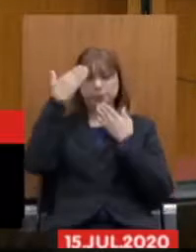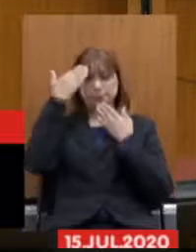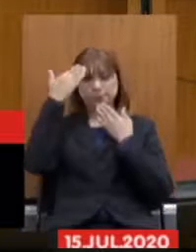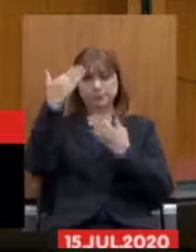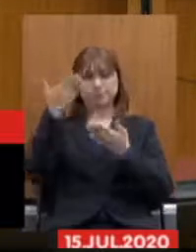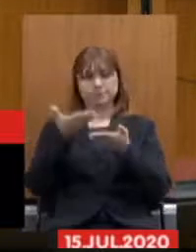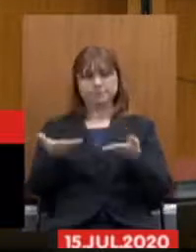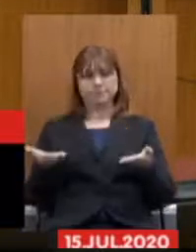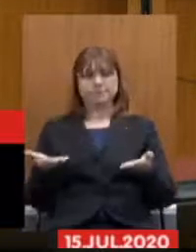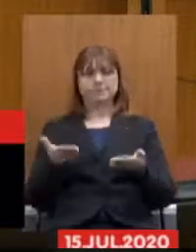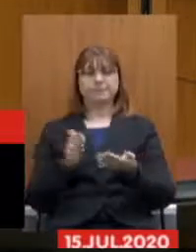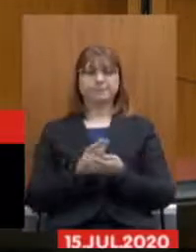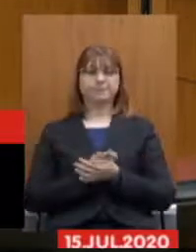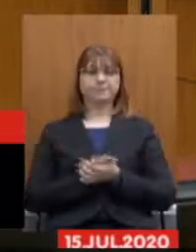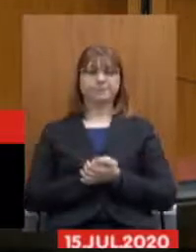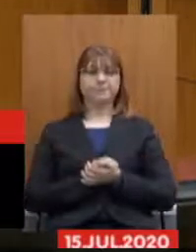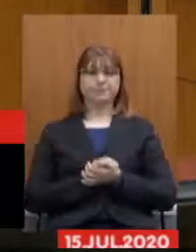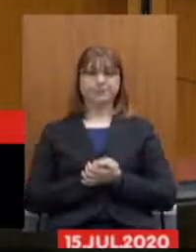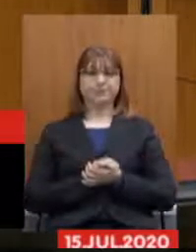a todos.